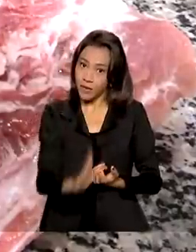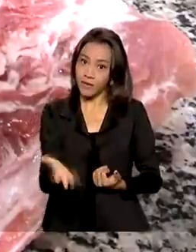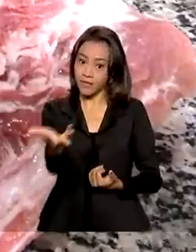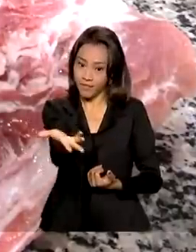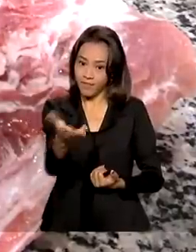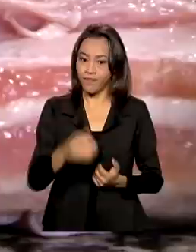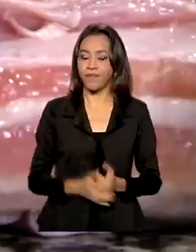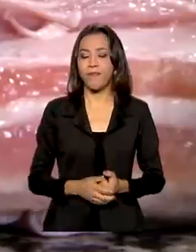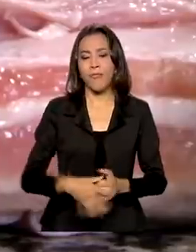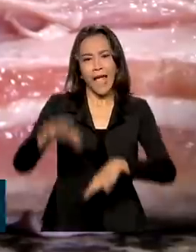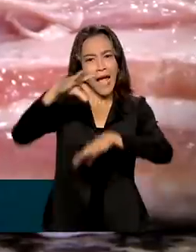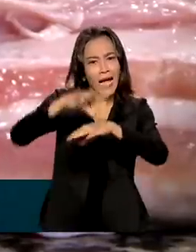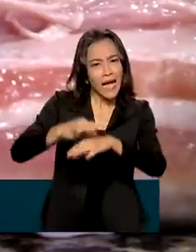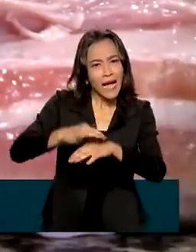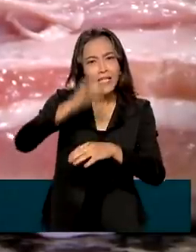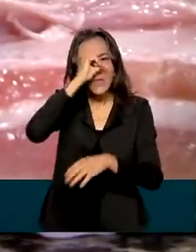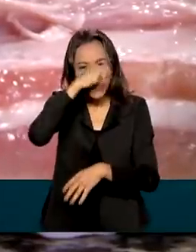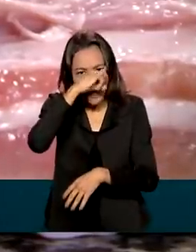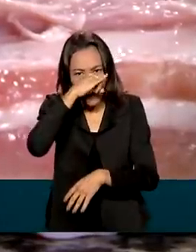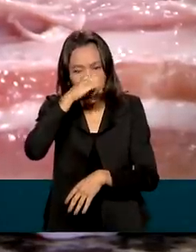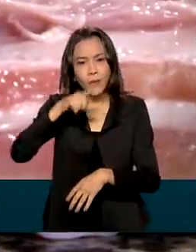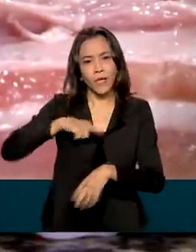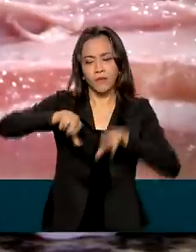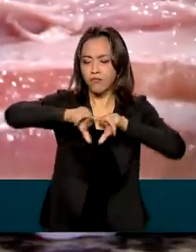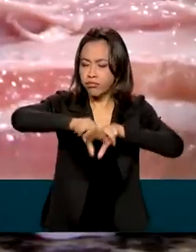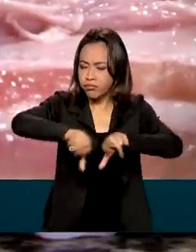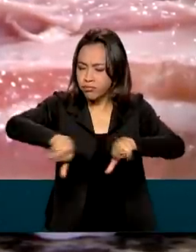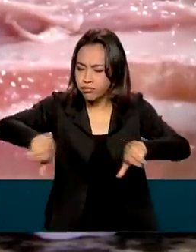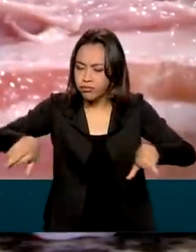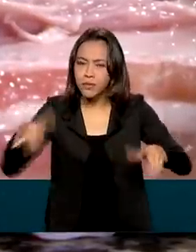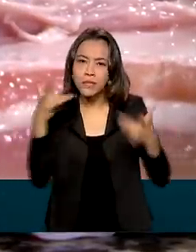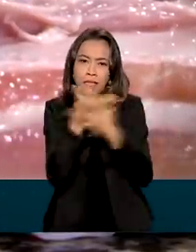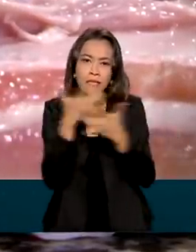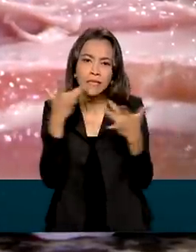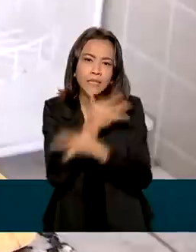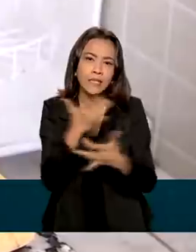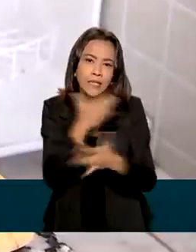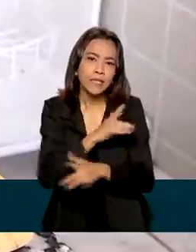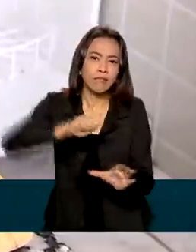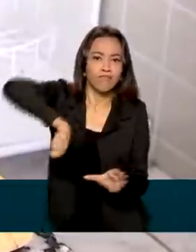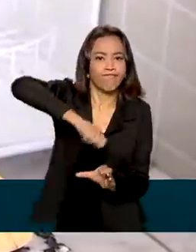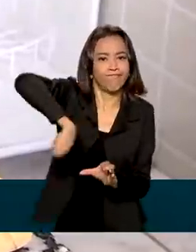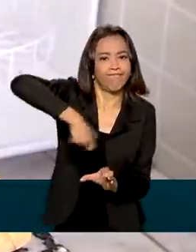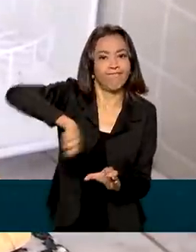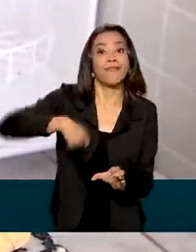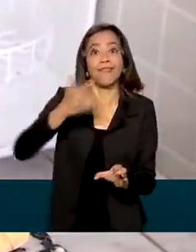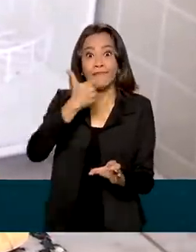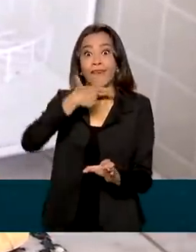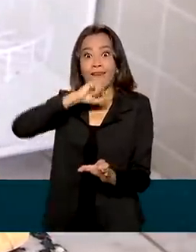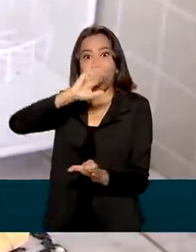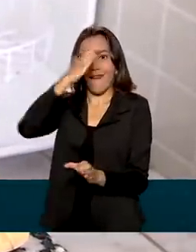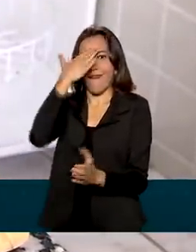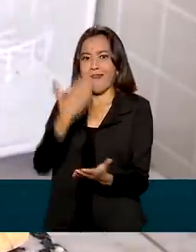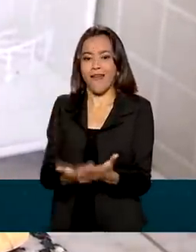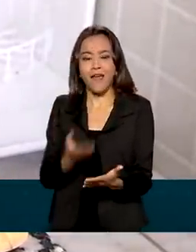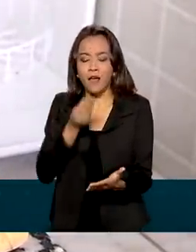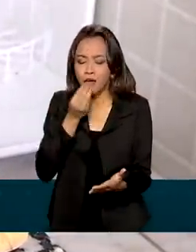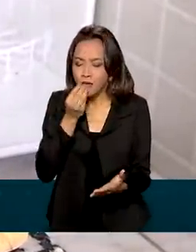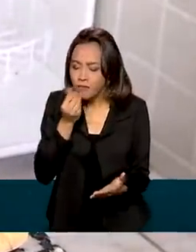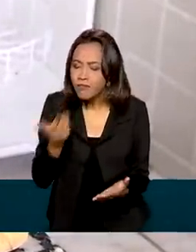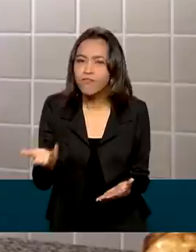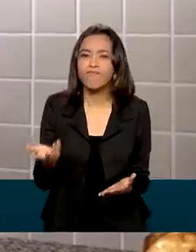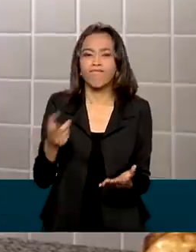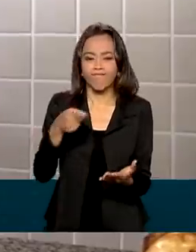A carne de porco oferece opções para um cardápio diversificado. Quem aposta no sabor do pernil,